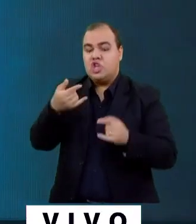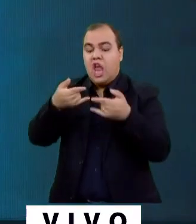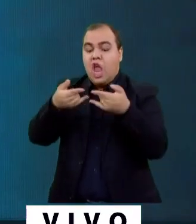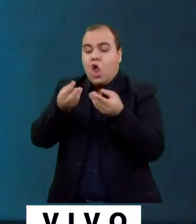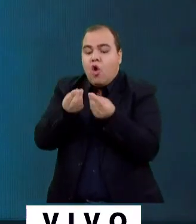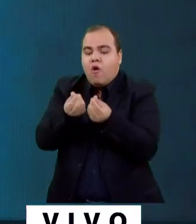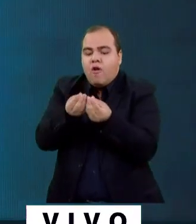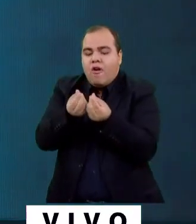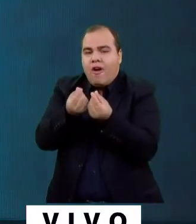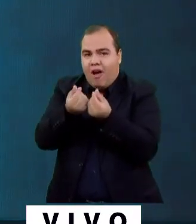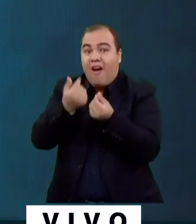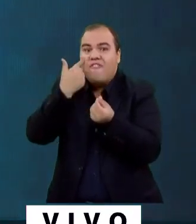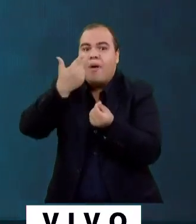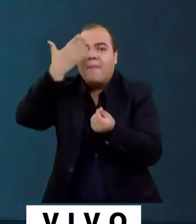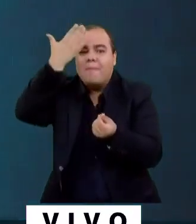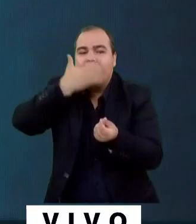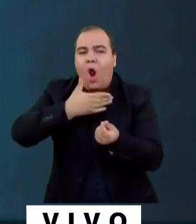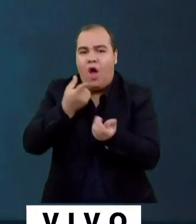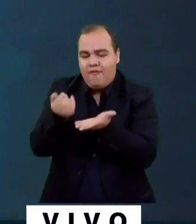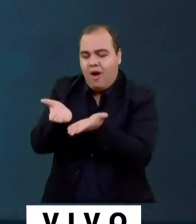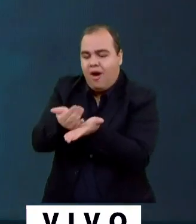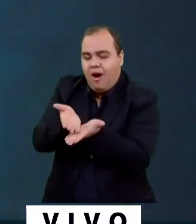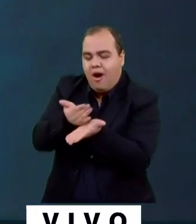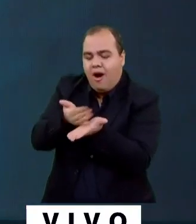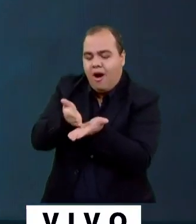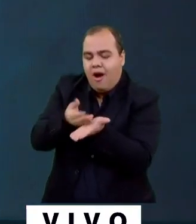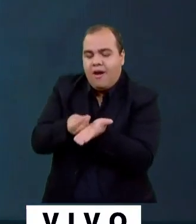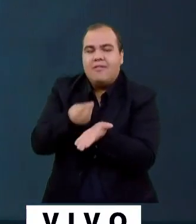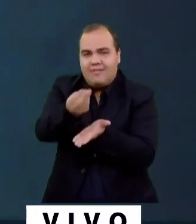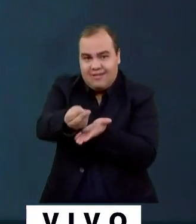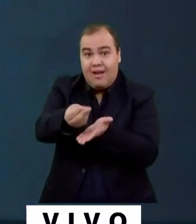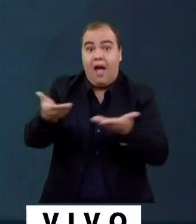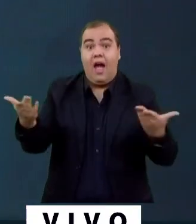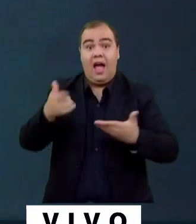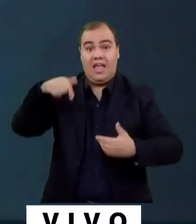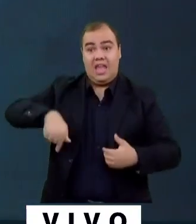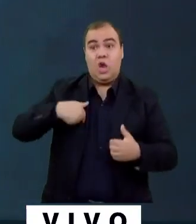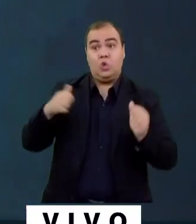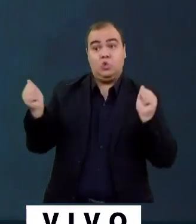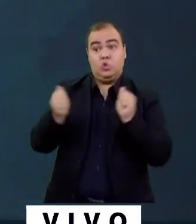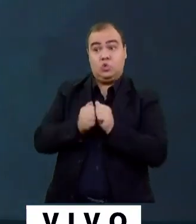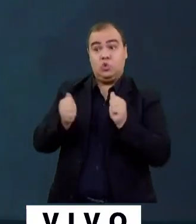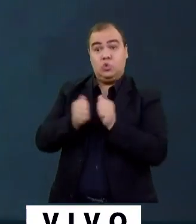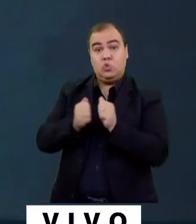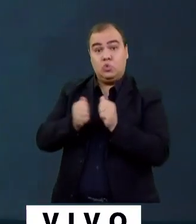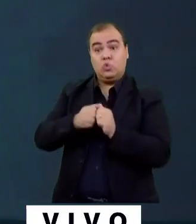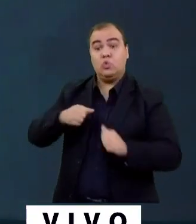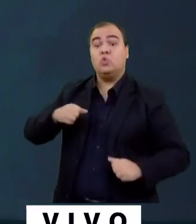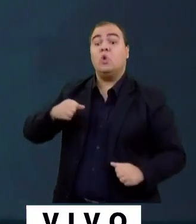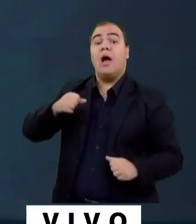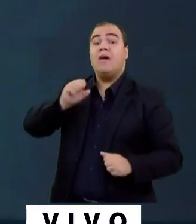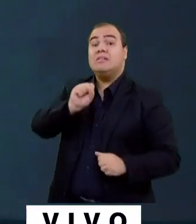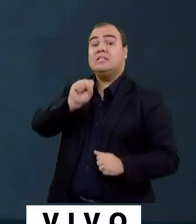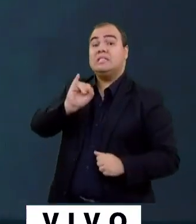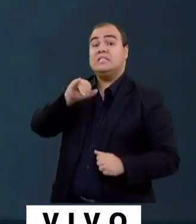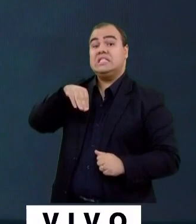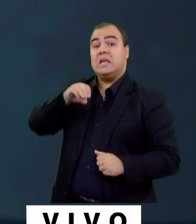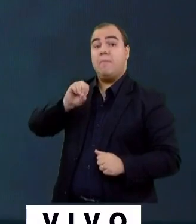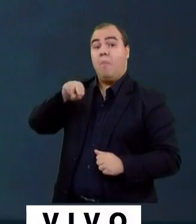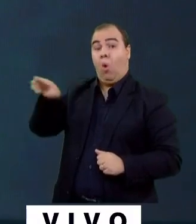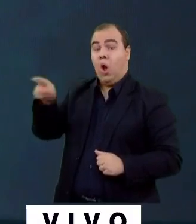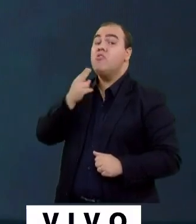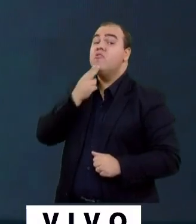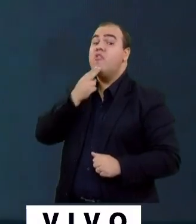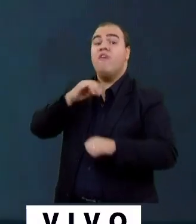rastros e nem provas. Aqui eu estou com a votação minha e da senadora Simone Tebet, dizendo que votamos não.